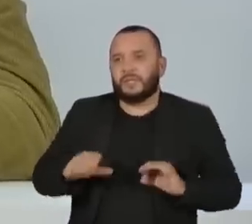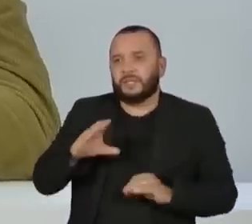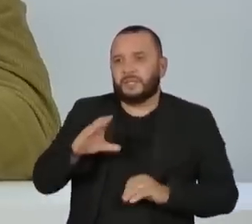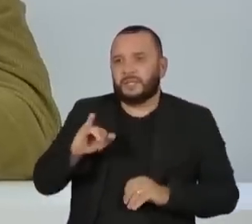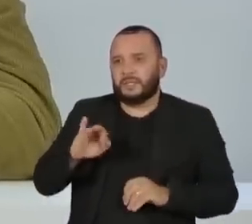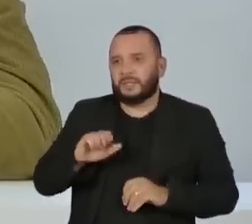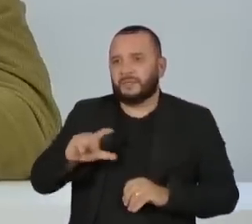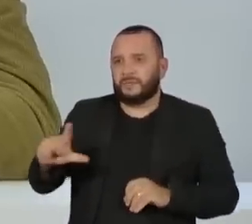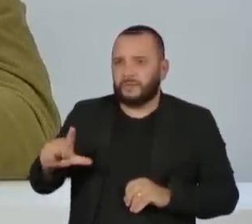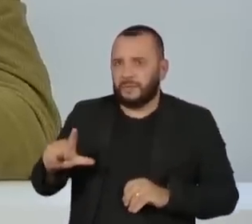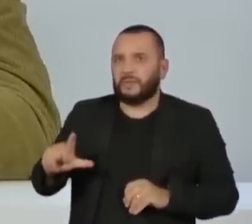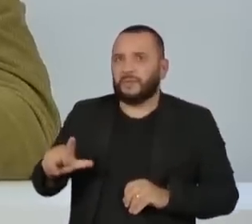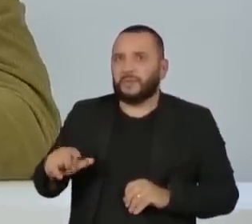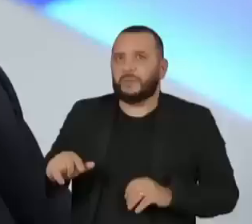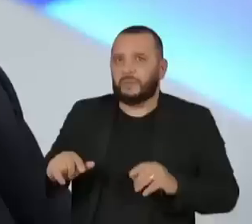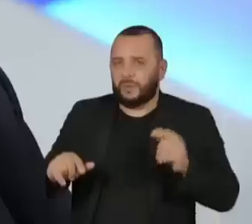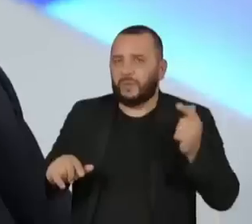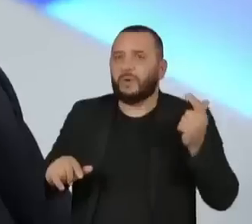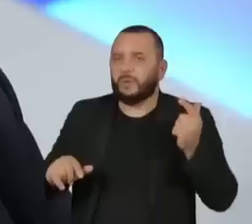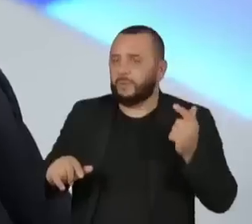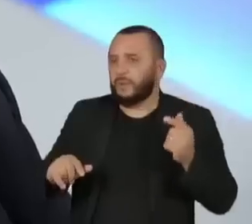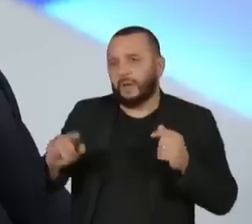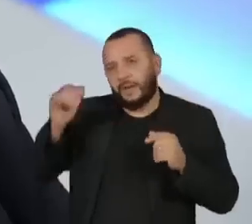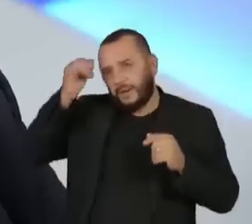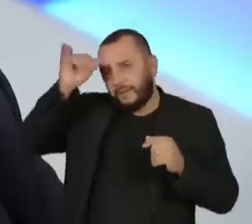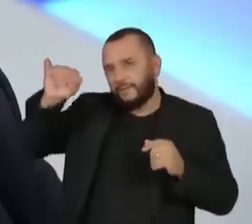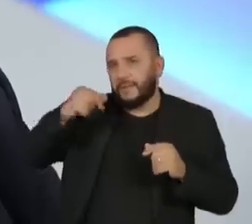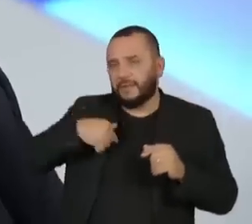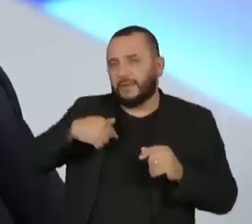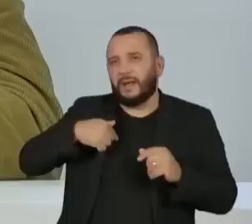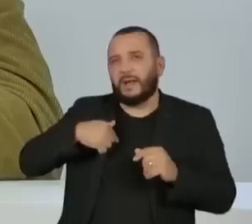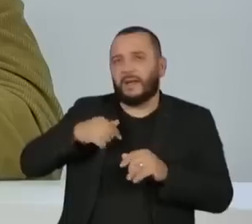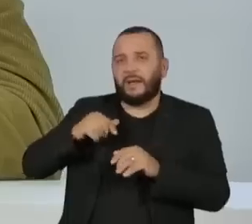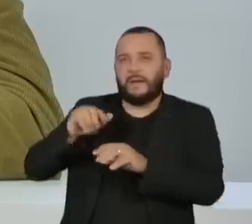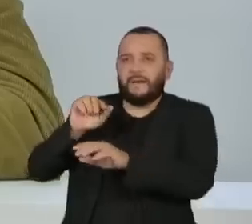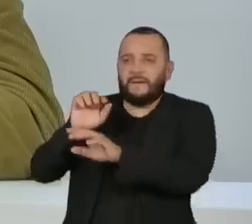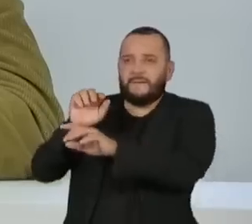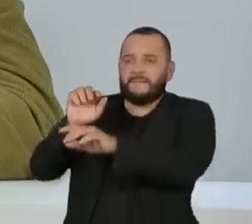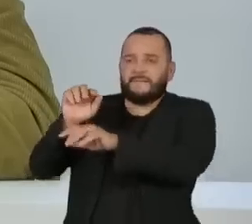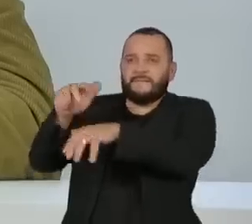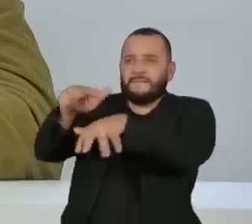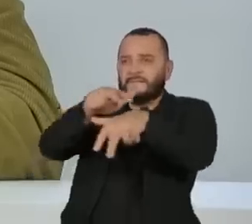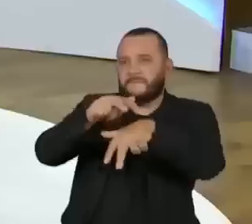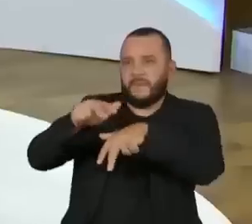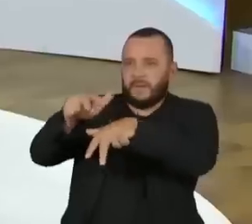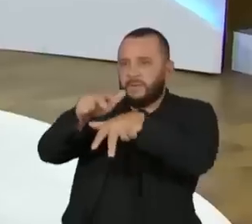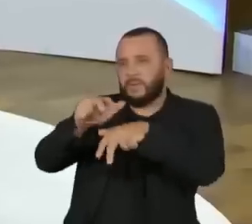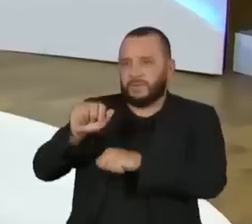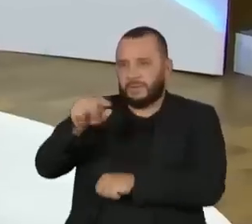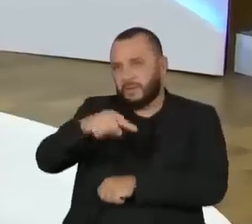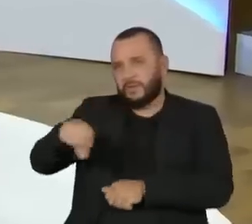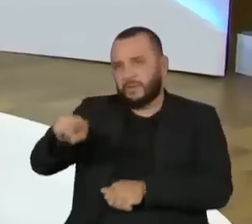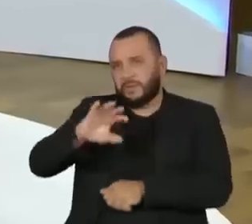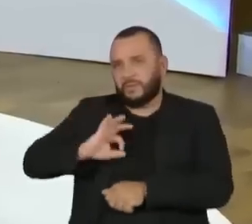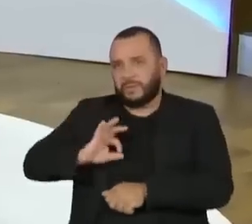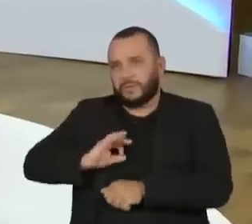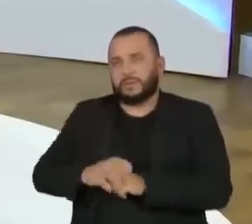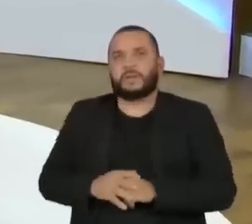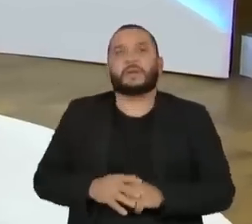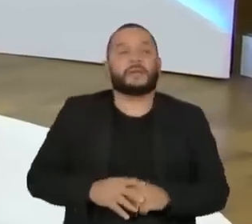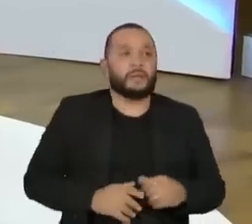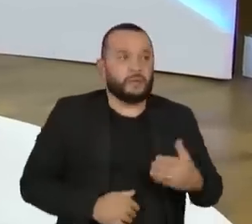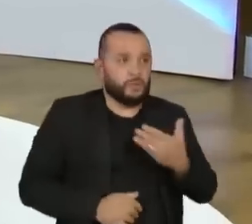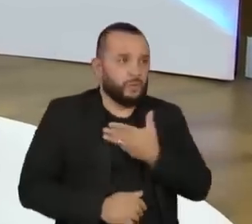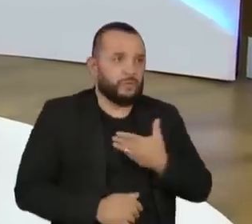não haver essa ideologização que o senhor mencionou. Eu fui governador de um